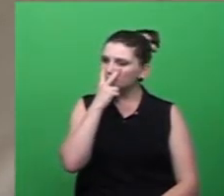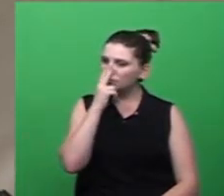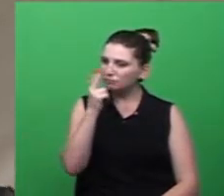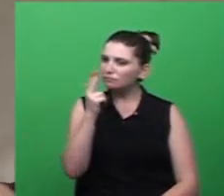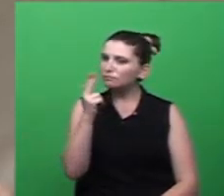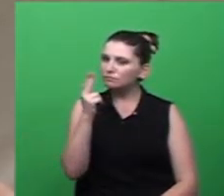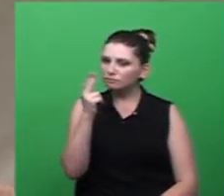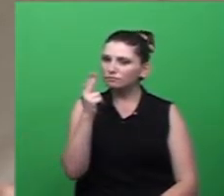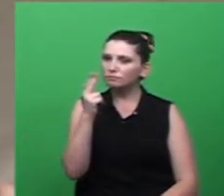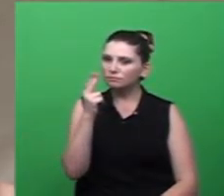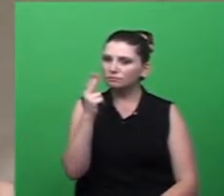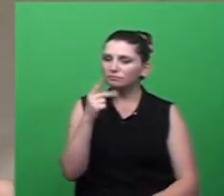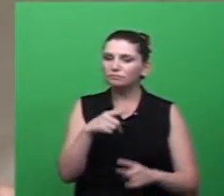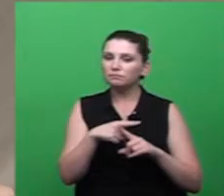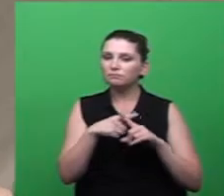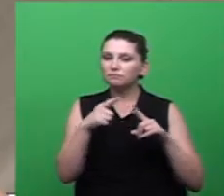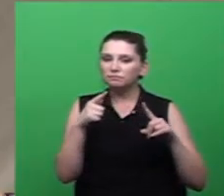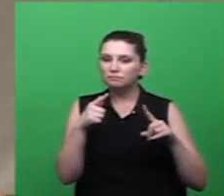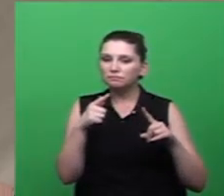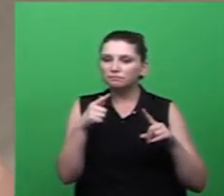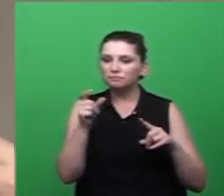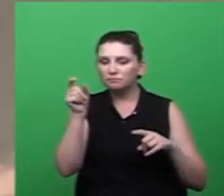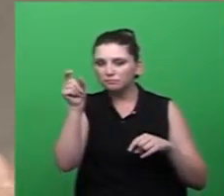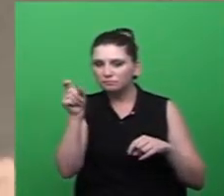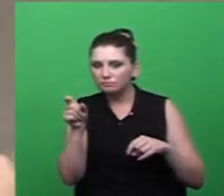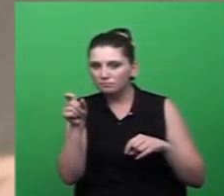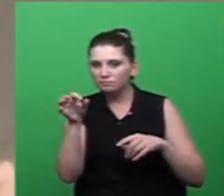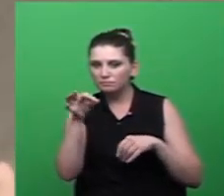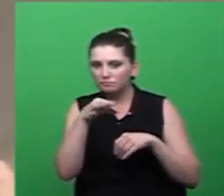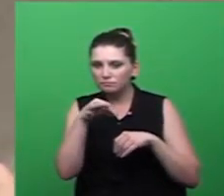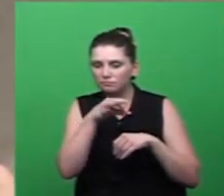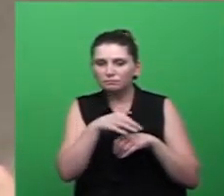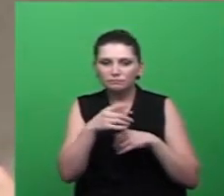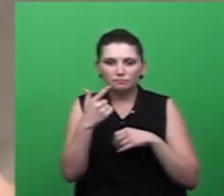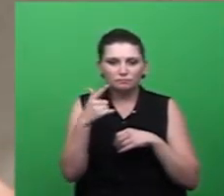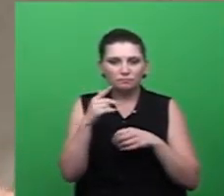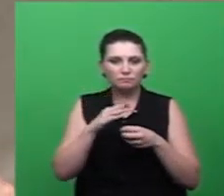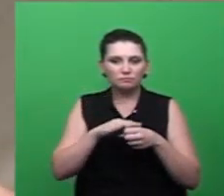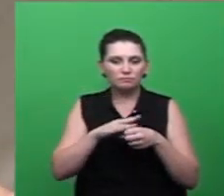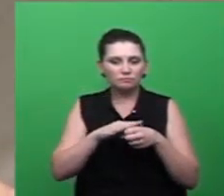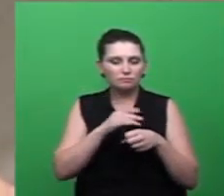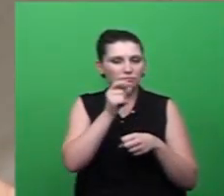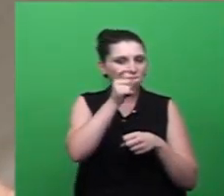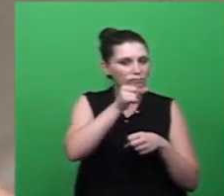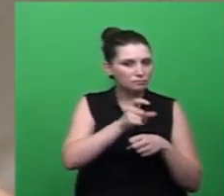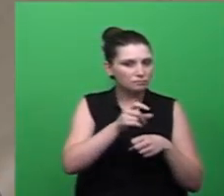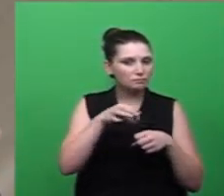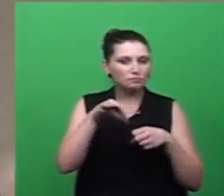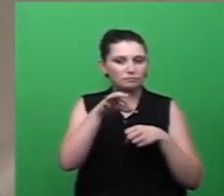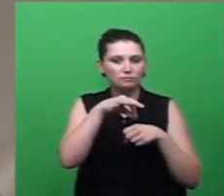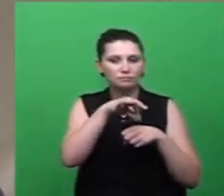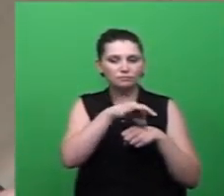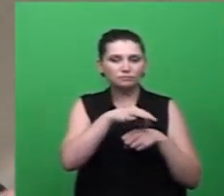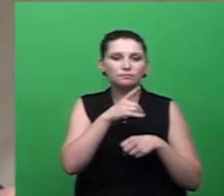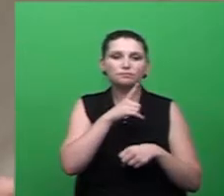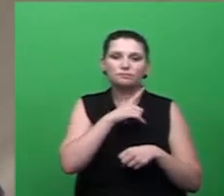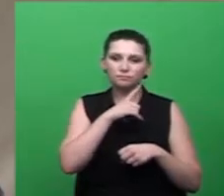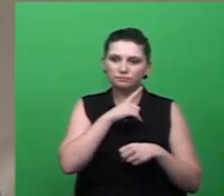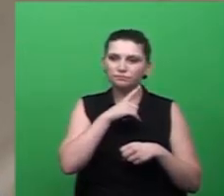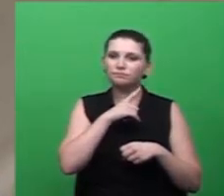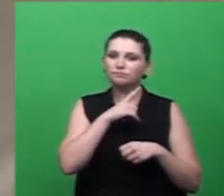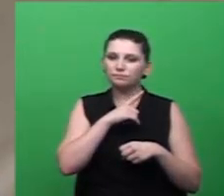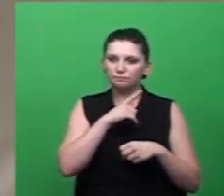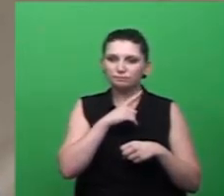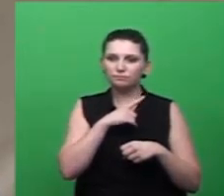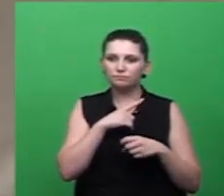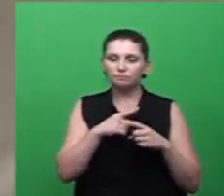albupictus não é transmissor da dengue. E por isso gera algumas desconfianças no sentido de que algumas pessoas mostrem